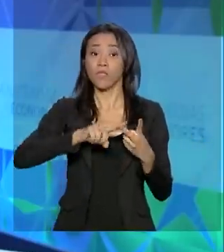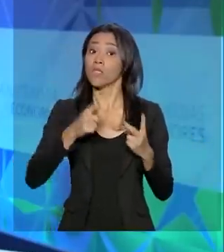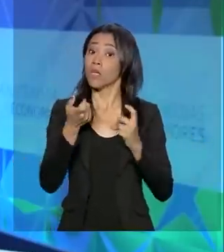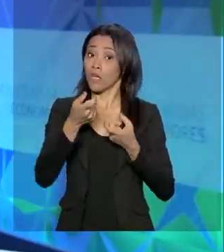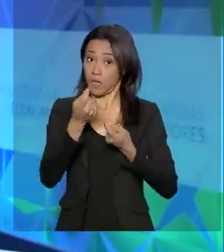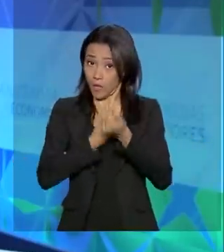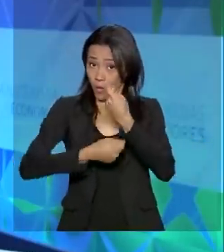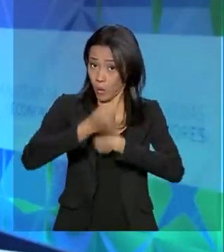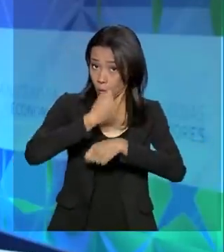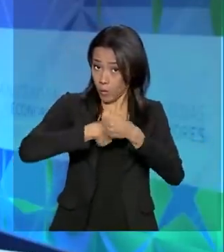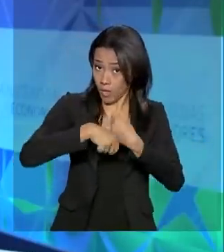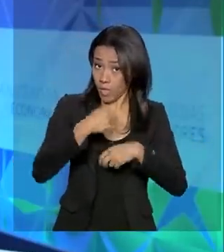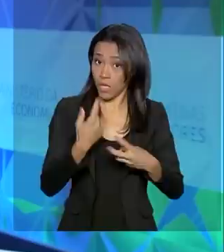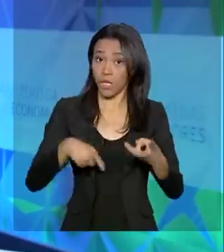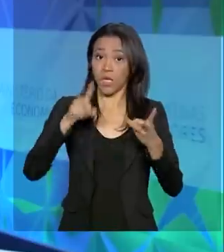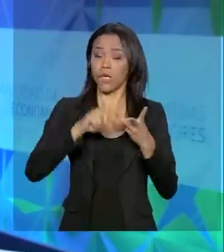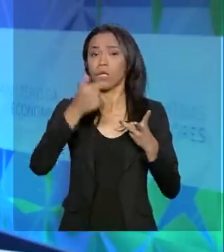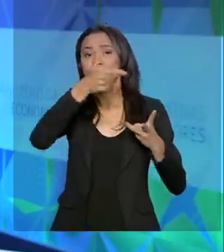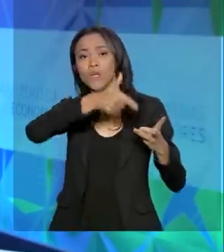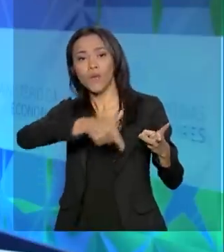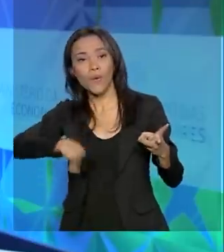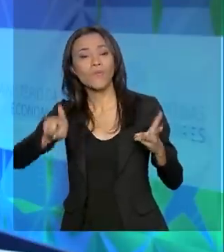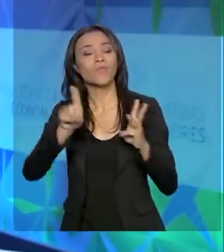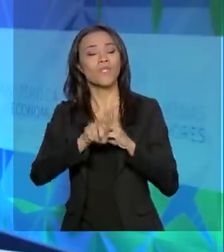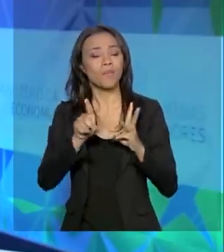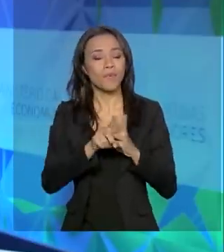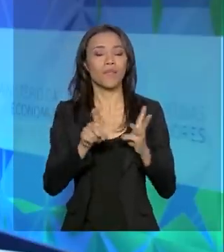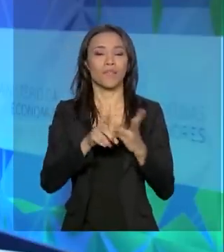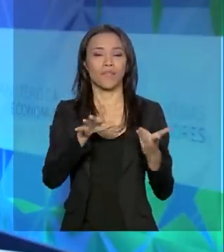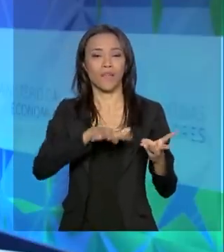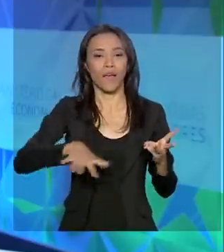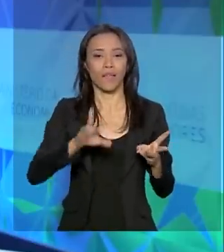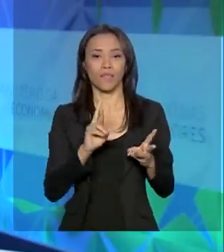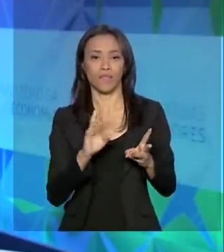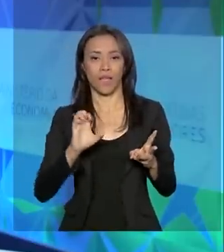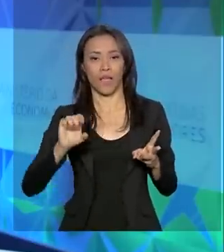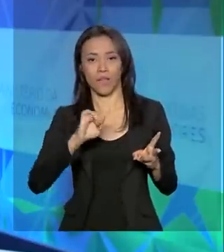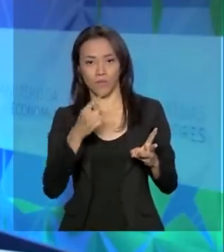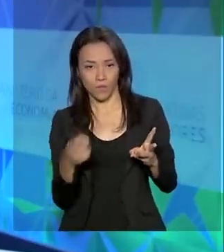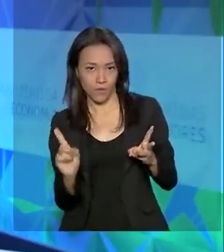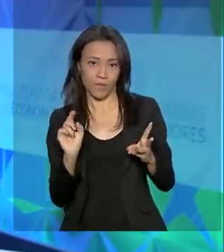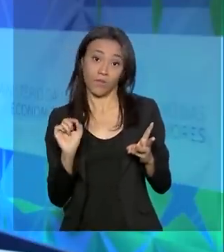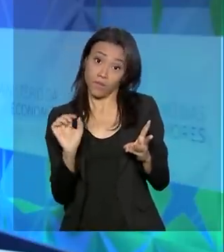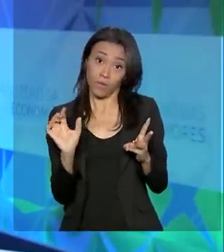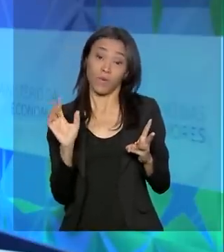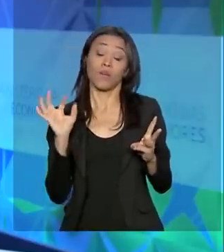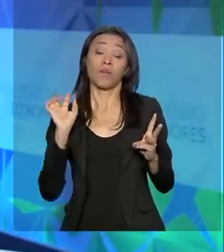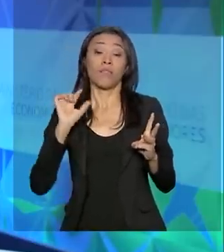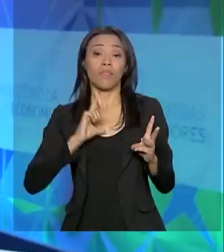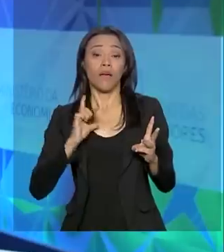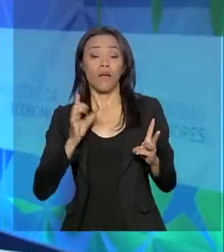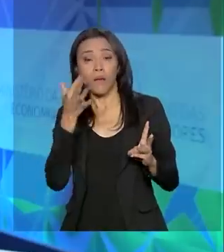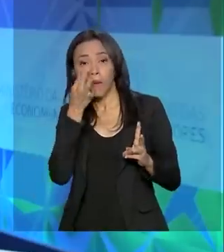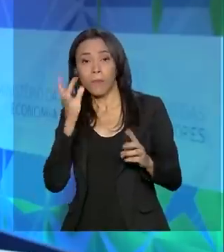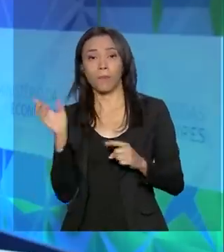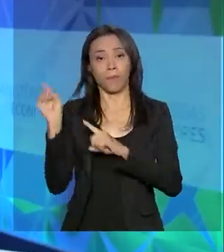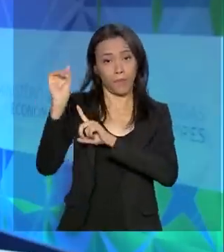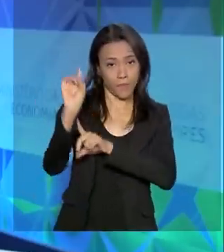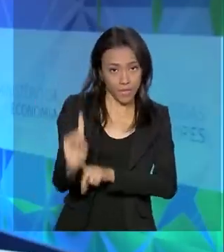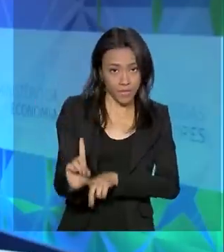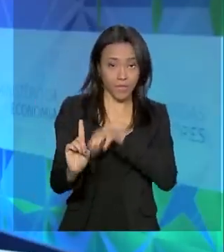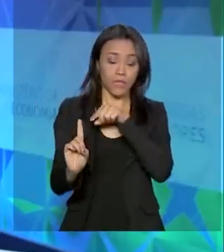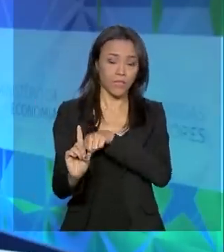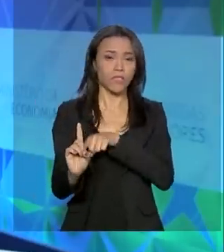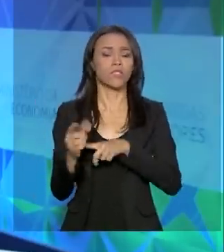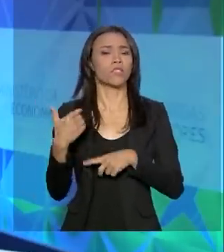Guedes e das Relações Internacionais, Ernesto Araújo. Os presidentes do Banco Interamericano de Desenvolvimento